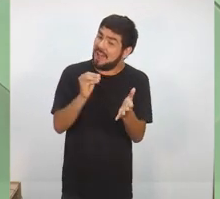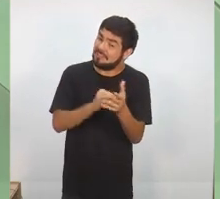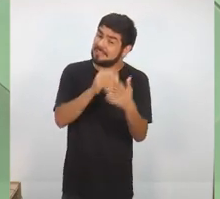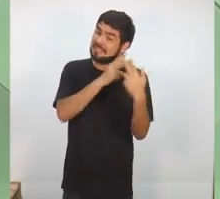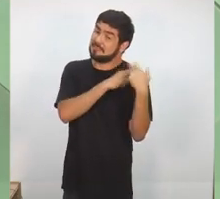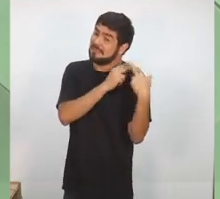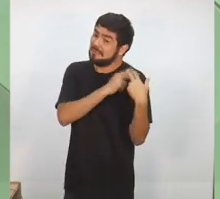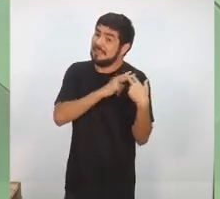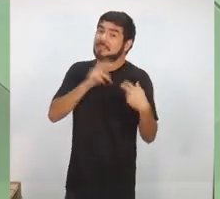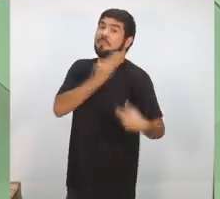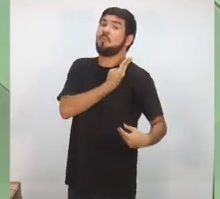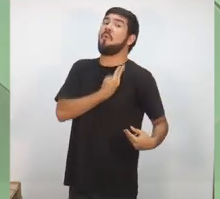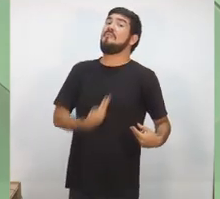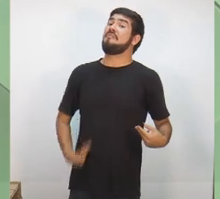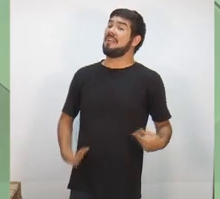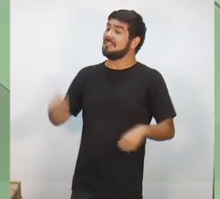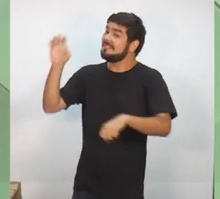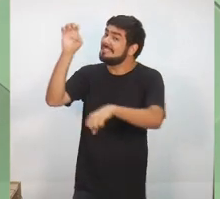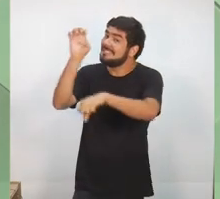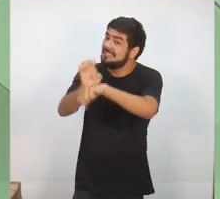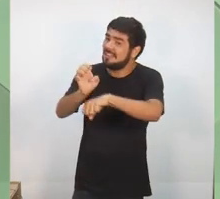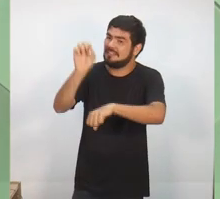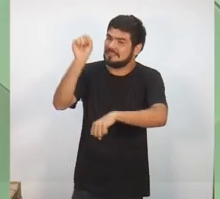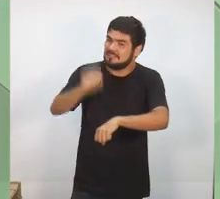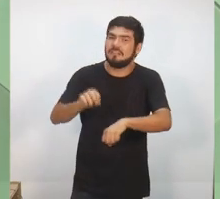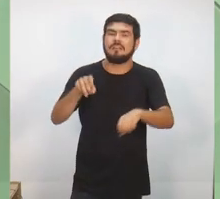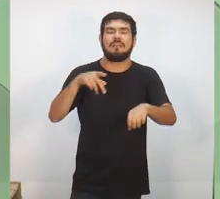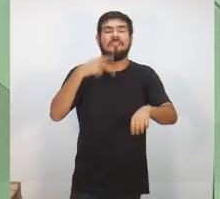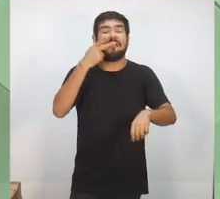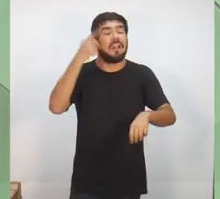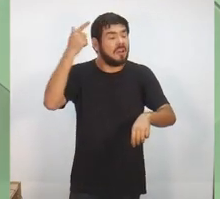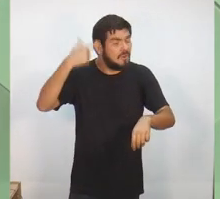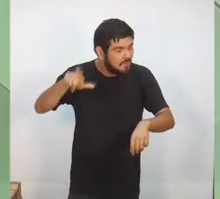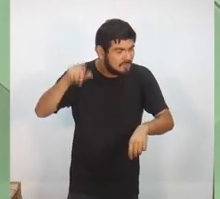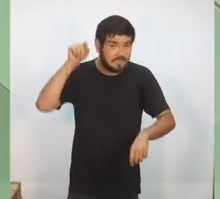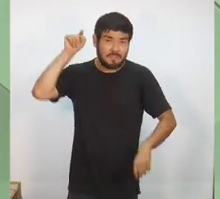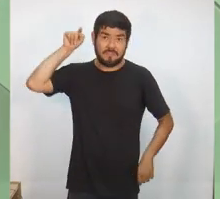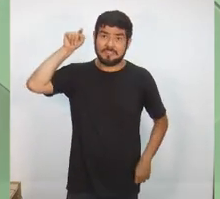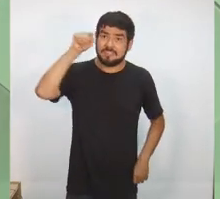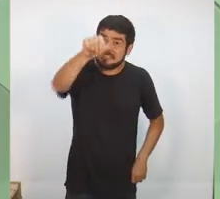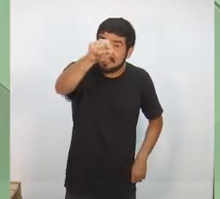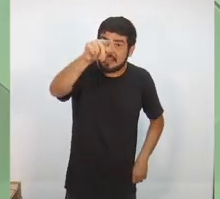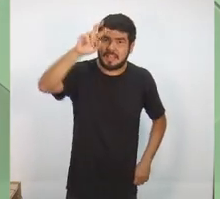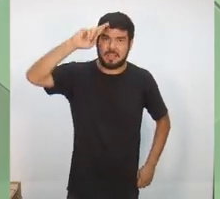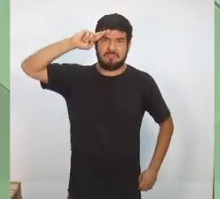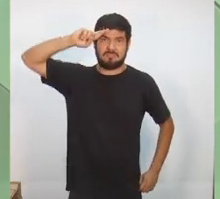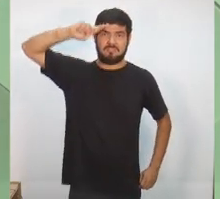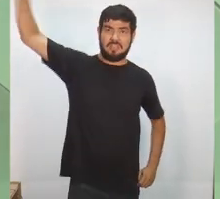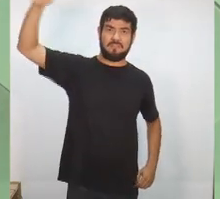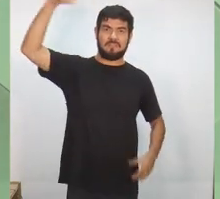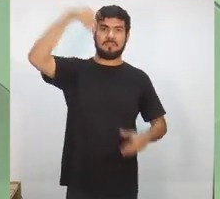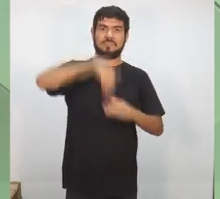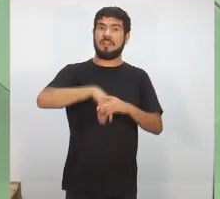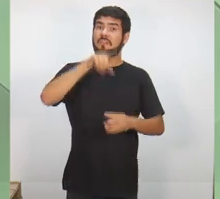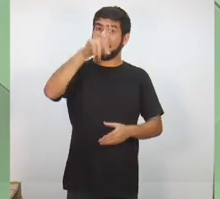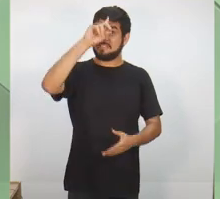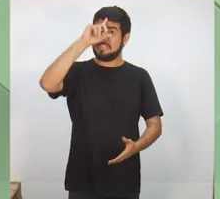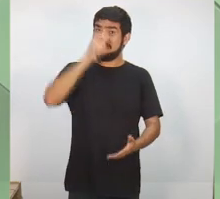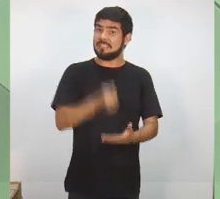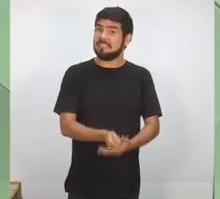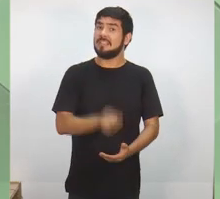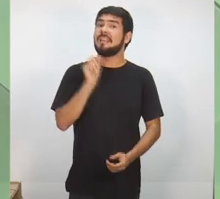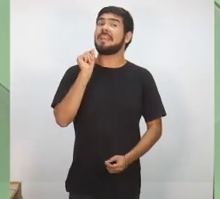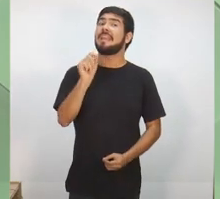Estado. E eu quero falar outra coisa. Você é o dono do seu voto. Você decide em quem vai votar.